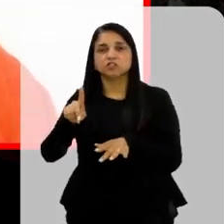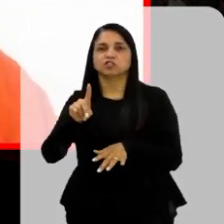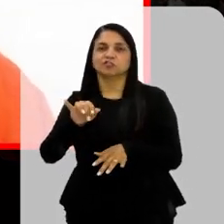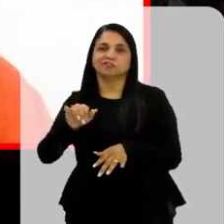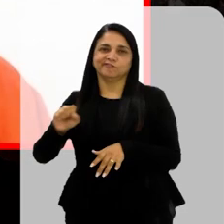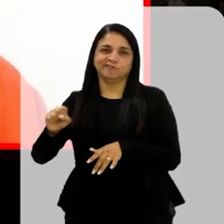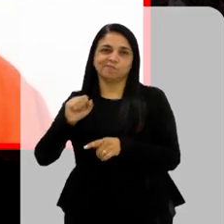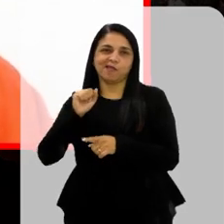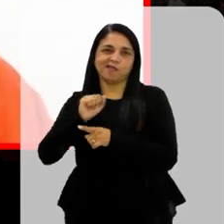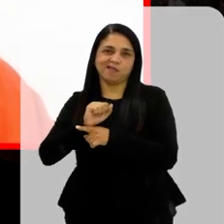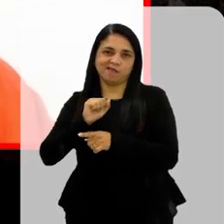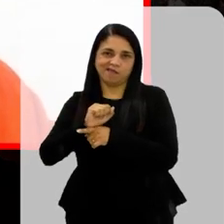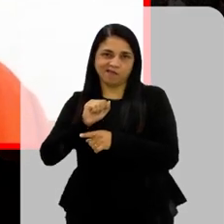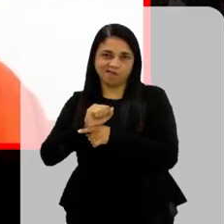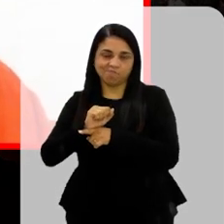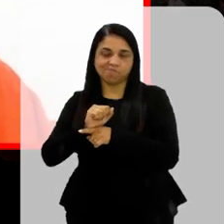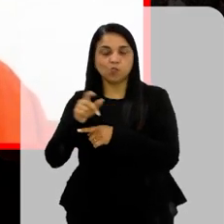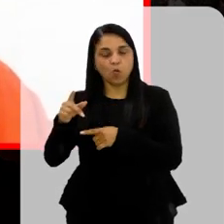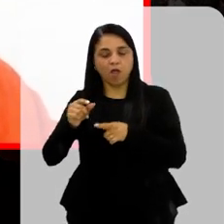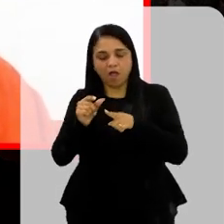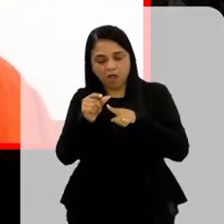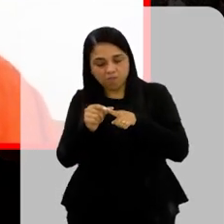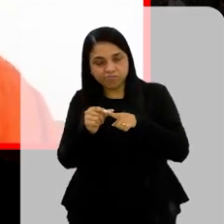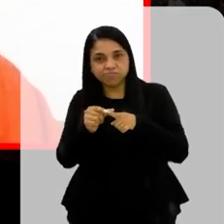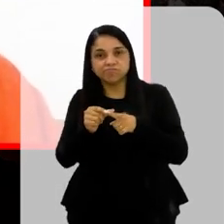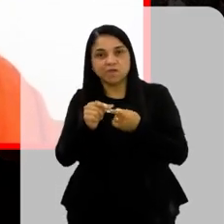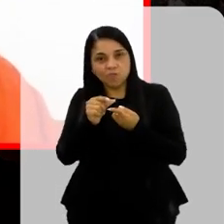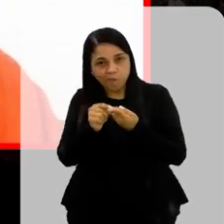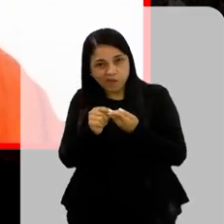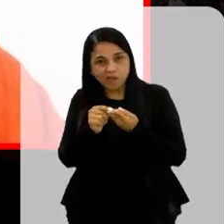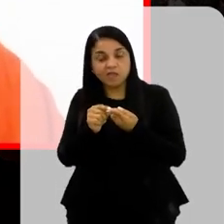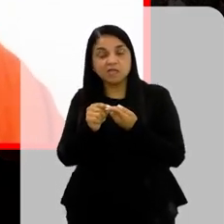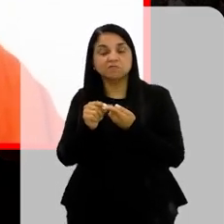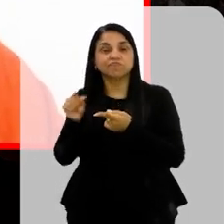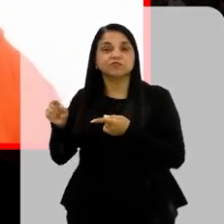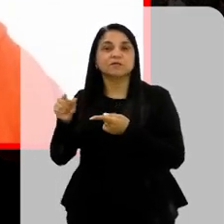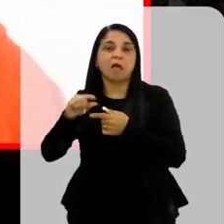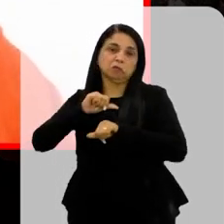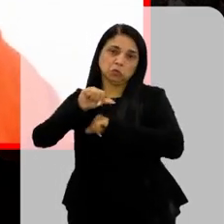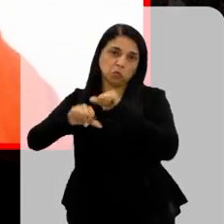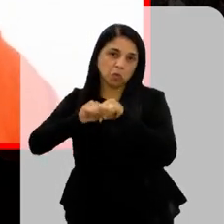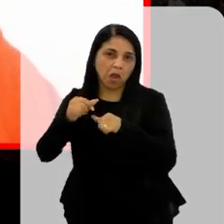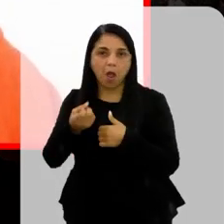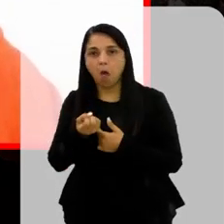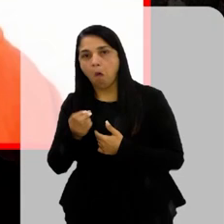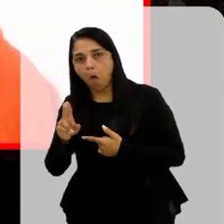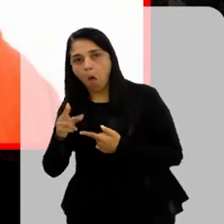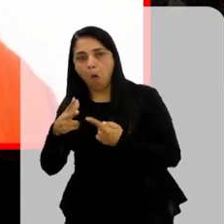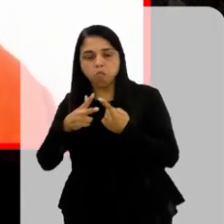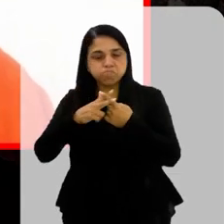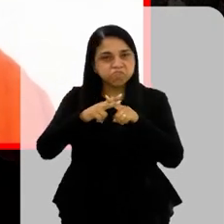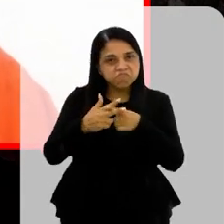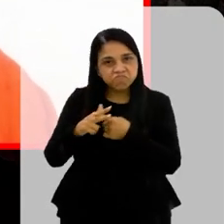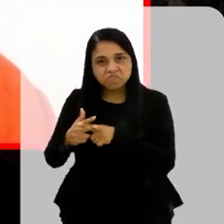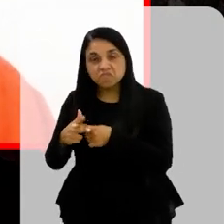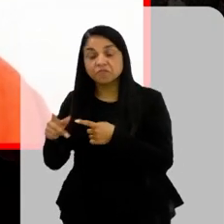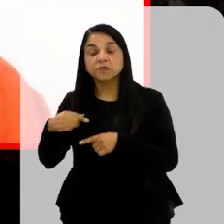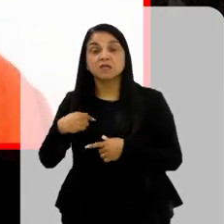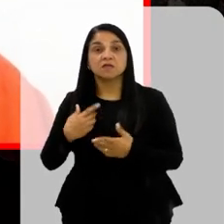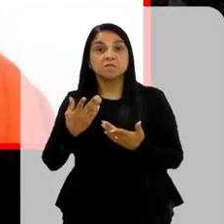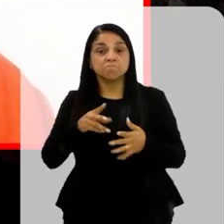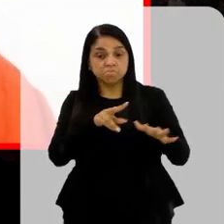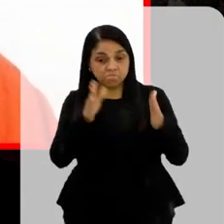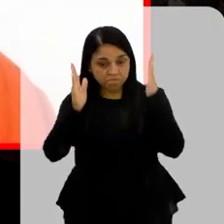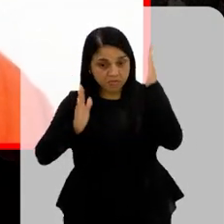que o aparelho Fosse para revisão Fosse trocado Ou qualquer coisa E aí nesse período Um paciente De